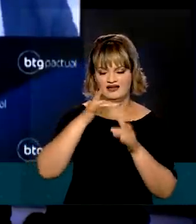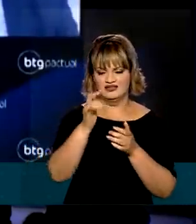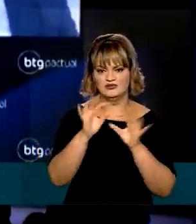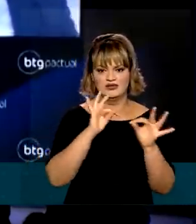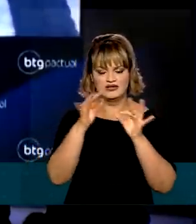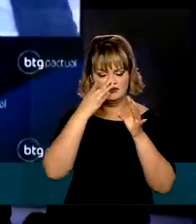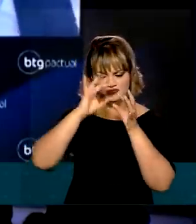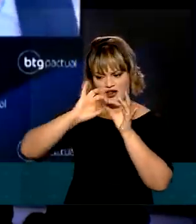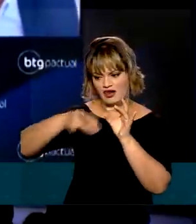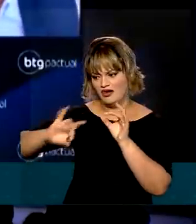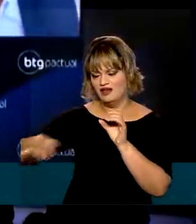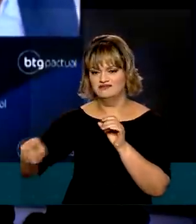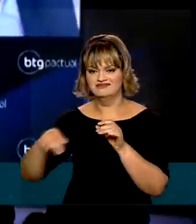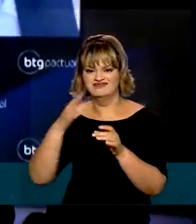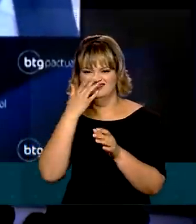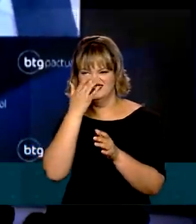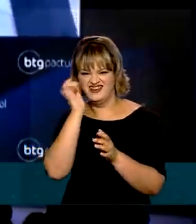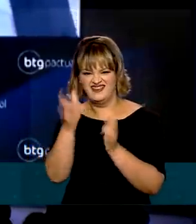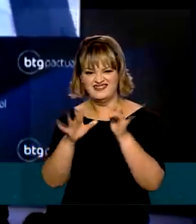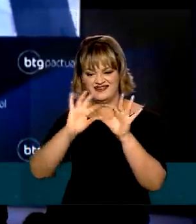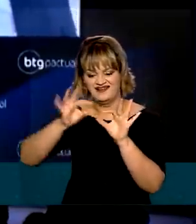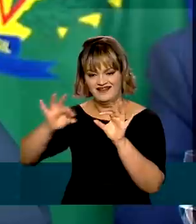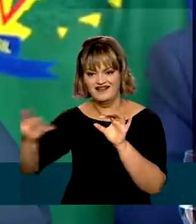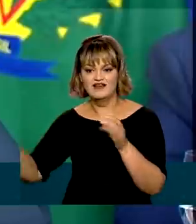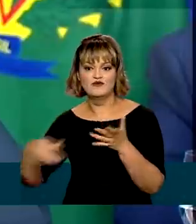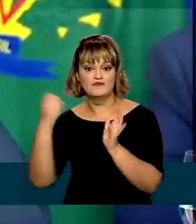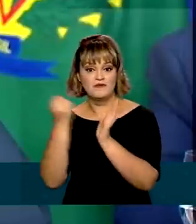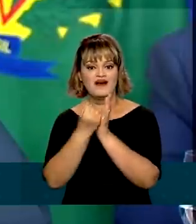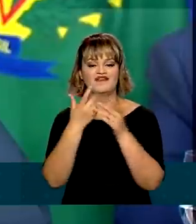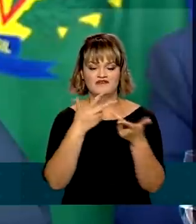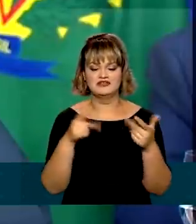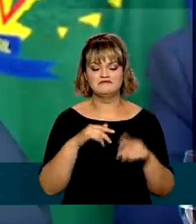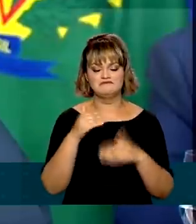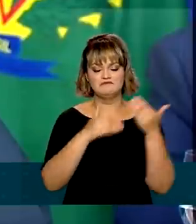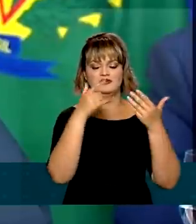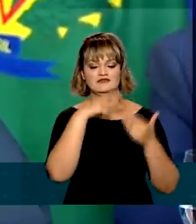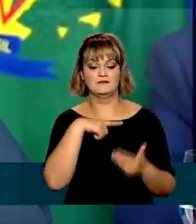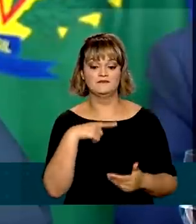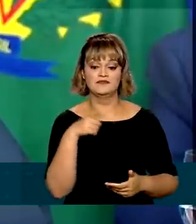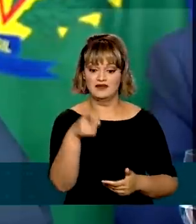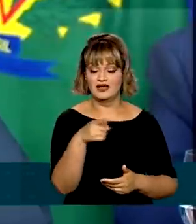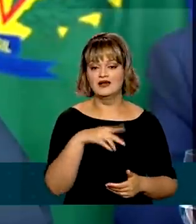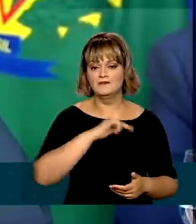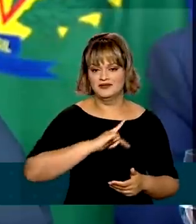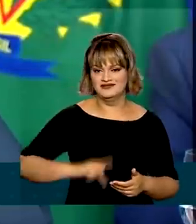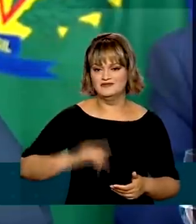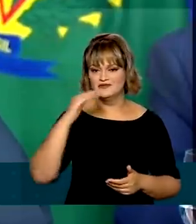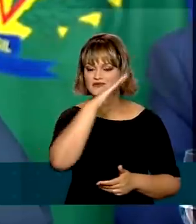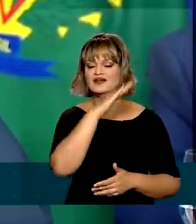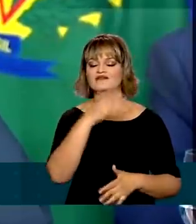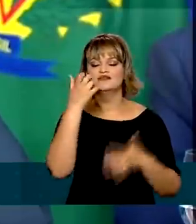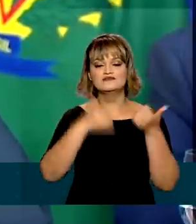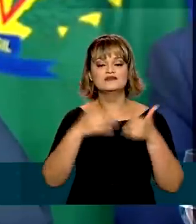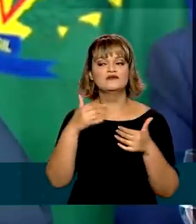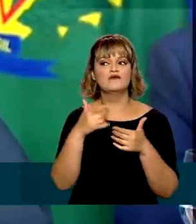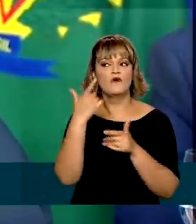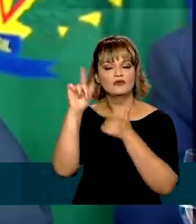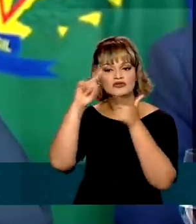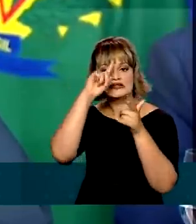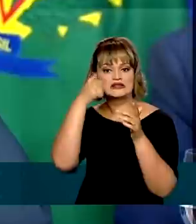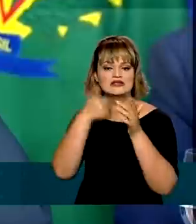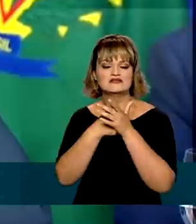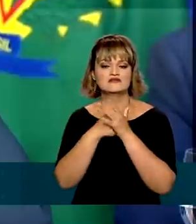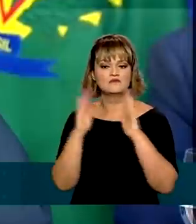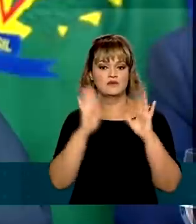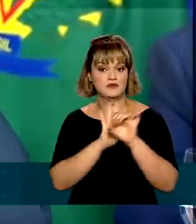iniciativa privada, graças ao arco do saneamento. Já o presidente Jair Bolsonaro deu destaque às medidas tomadas durante